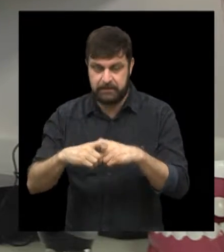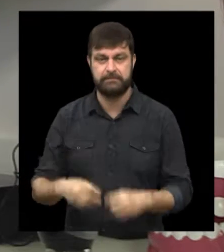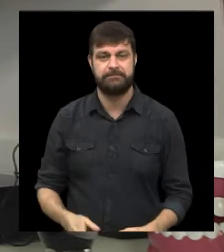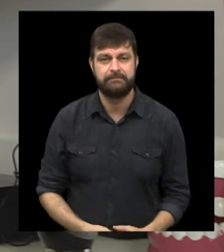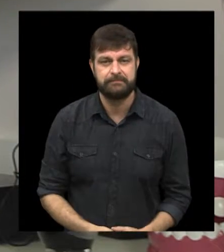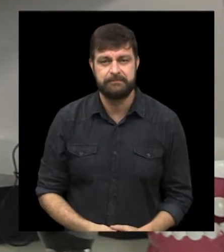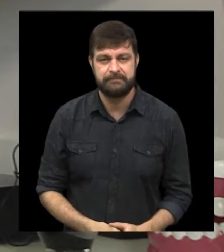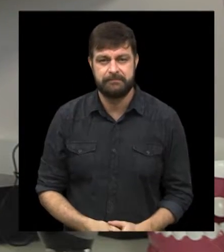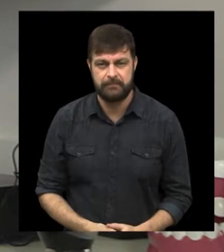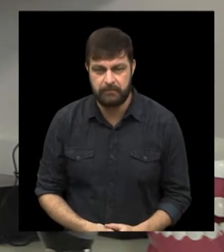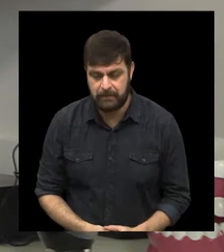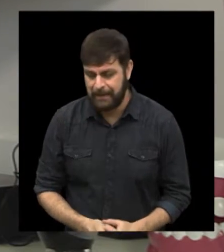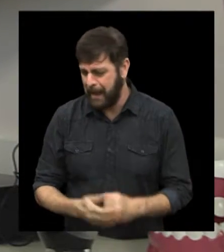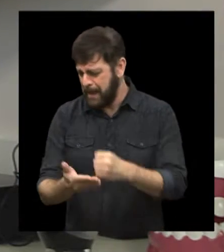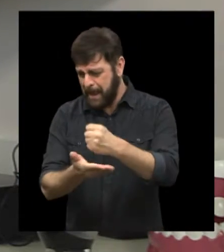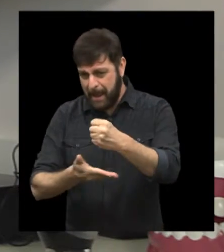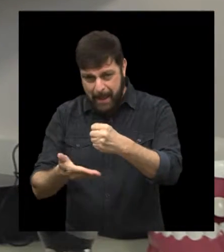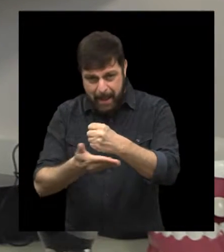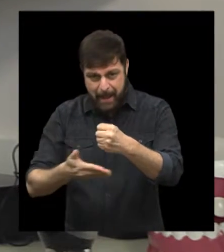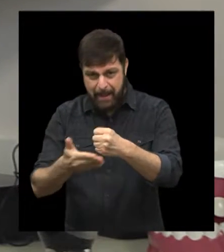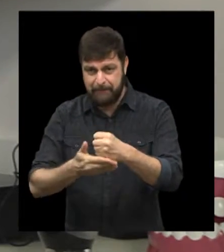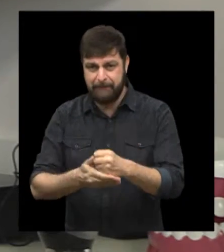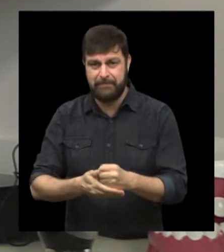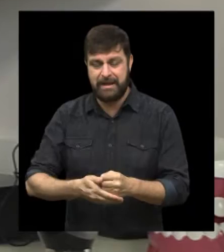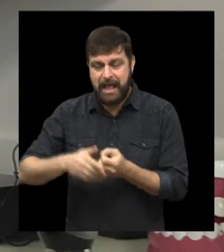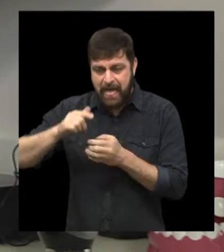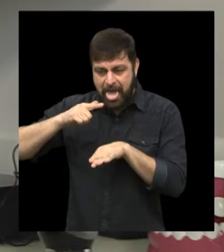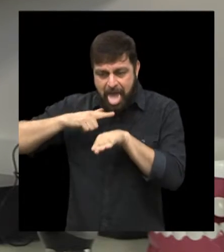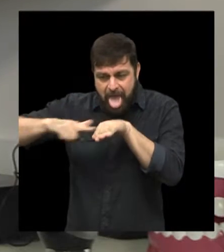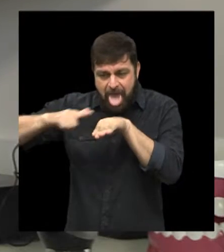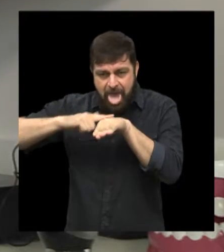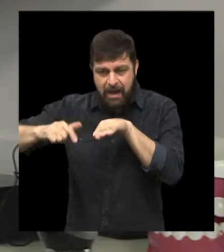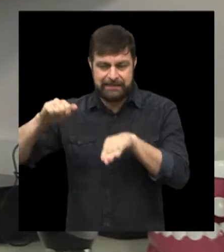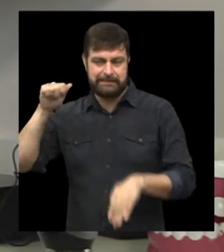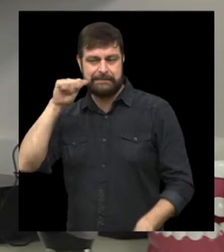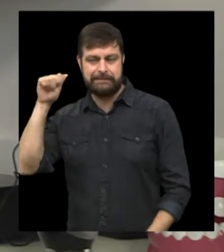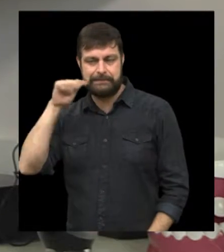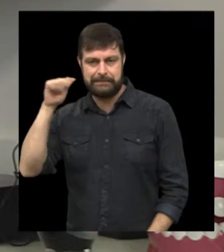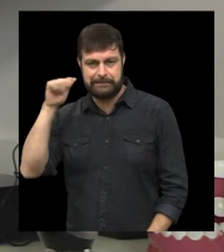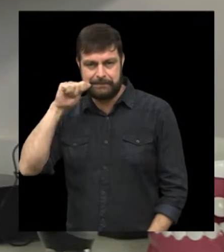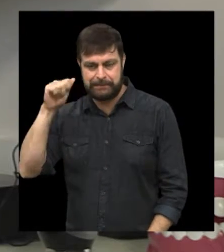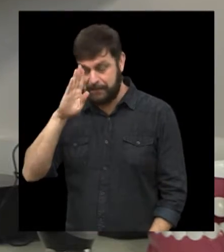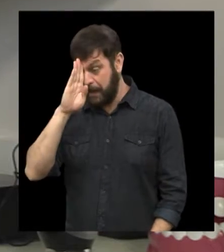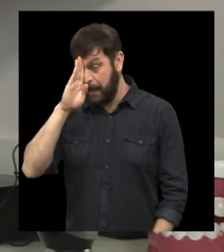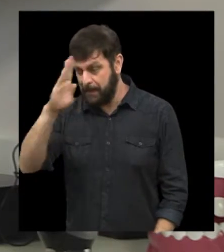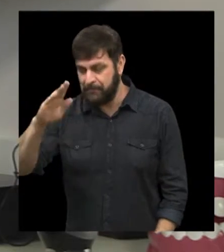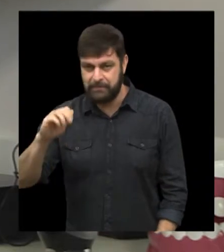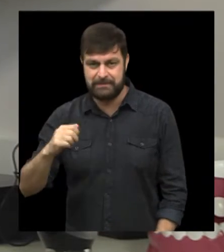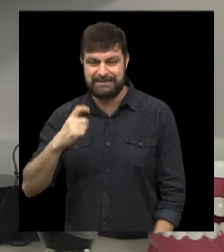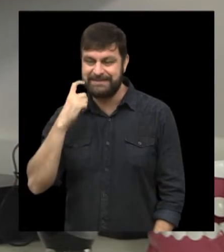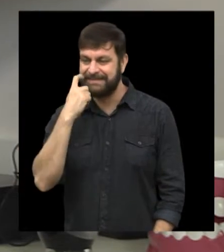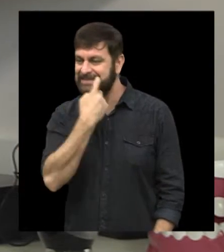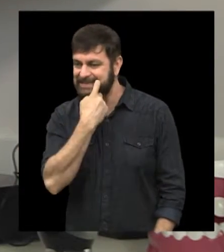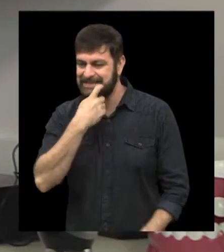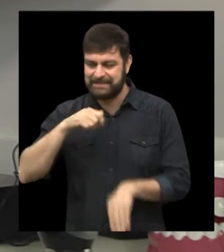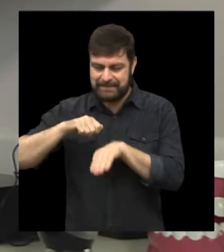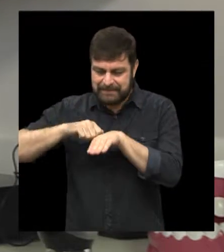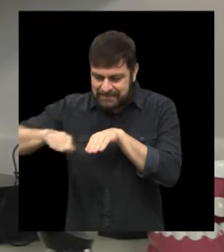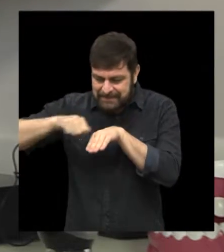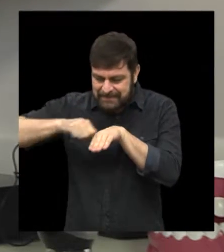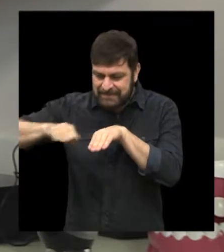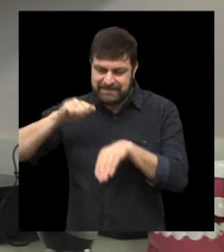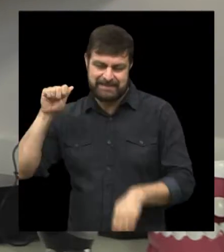grosso. Caramba! Então é essencial fazer essa limpeza diária da boca, principalmente da língua, dentes e gengiva, que são as